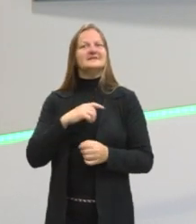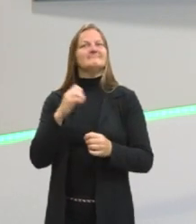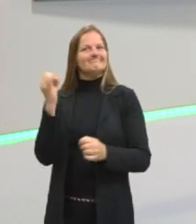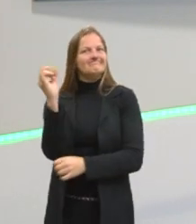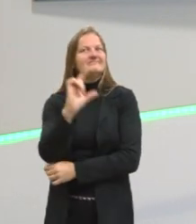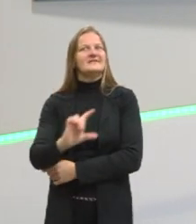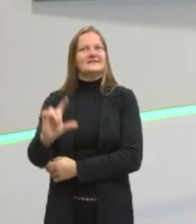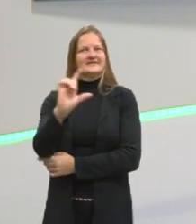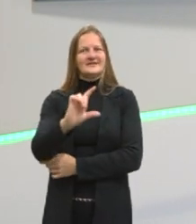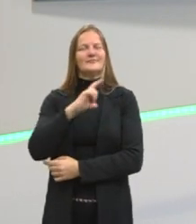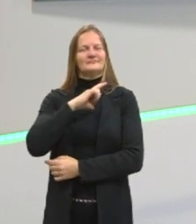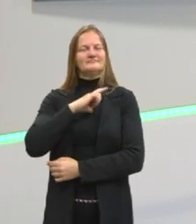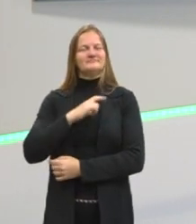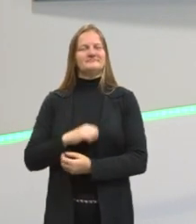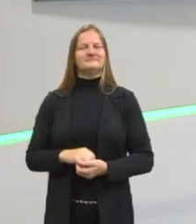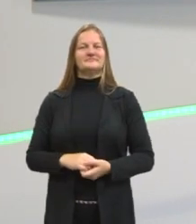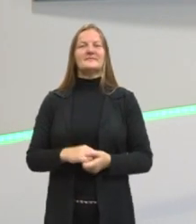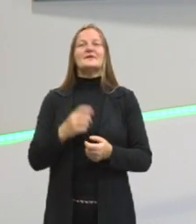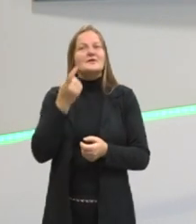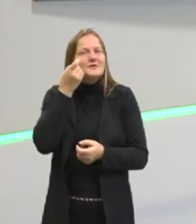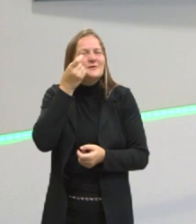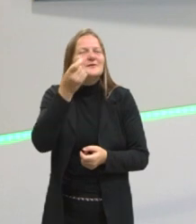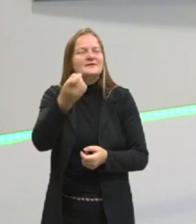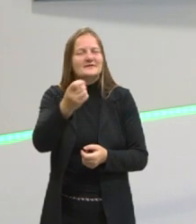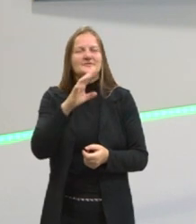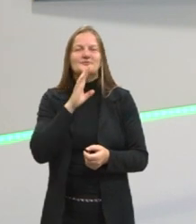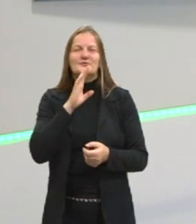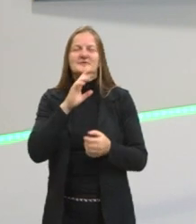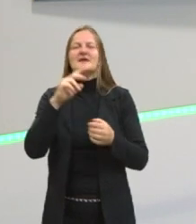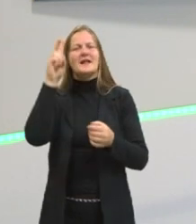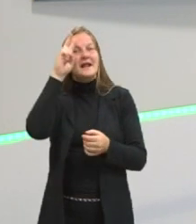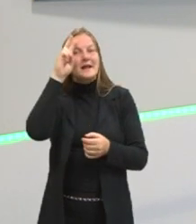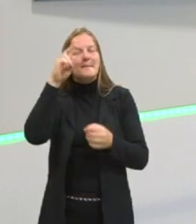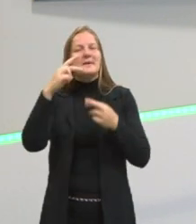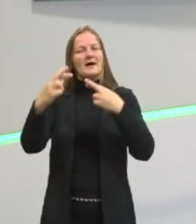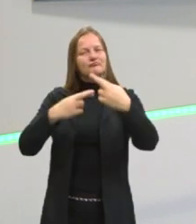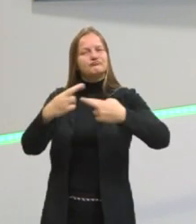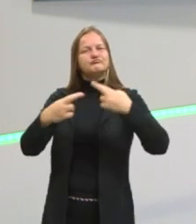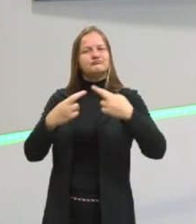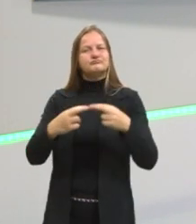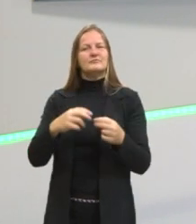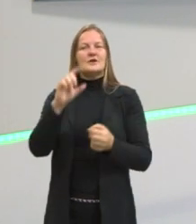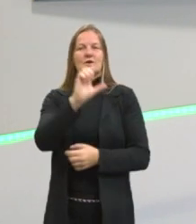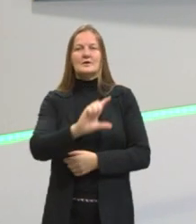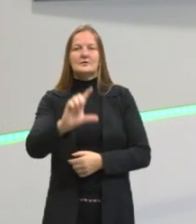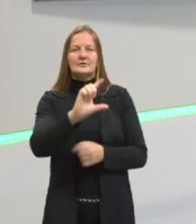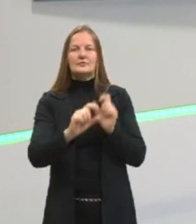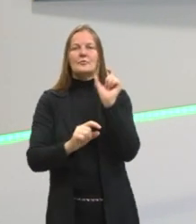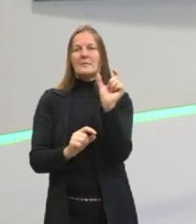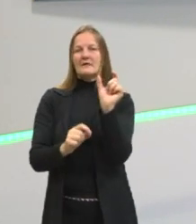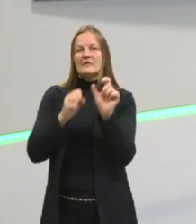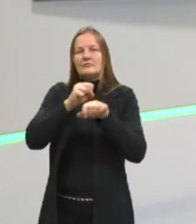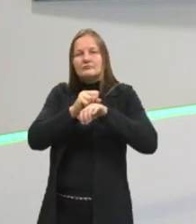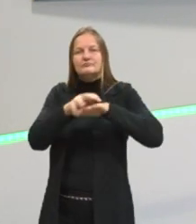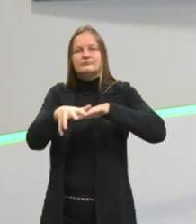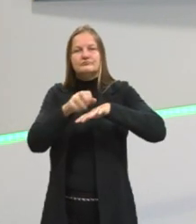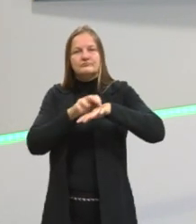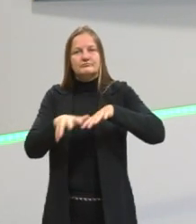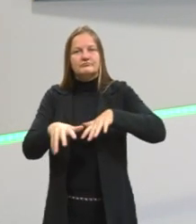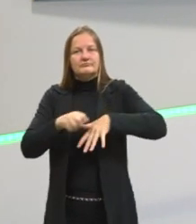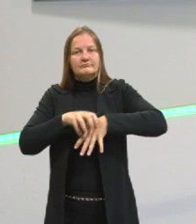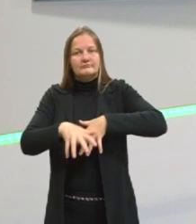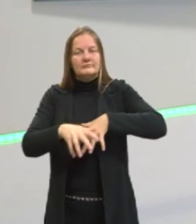expressivos. Então, é interessante a gente lembrar dessa relação grande das figuras de linguagem com a literatura.